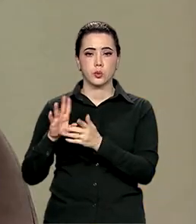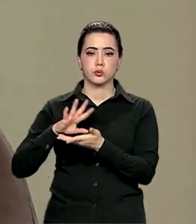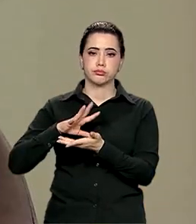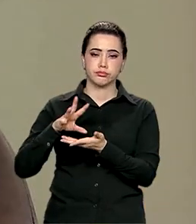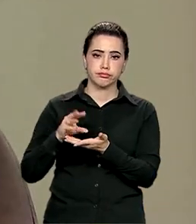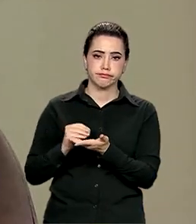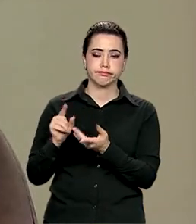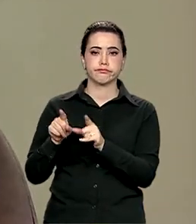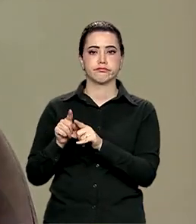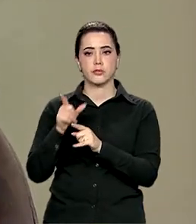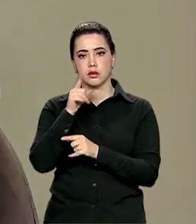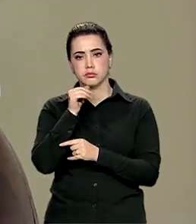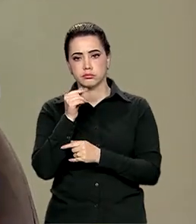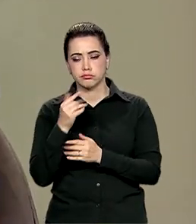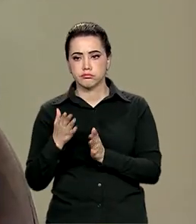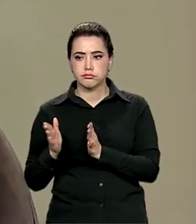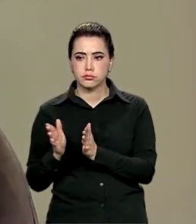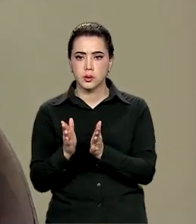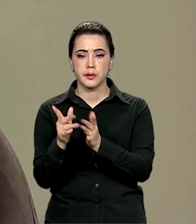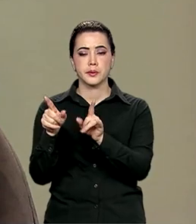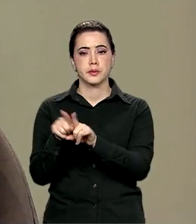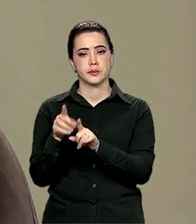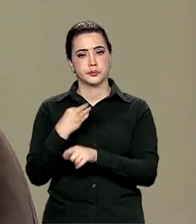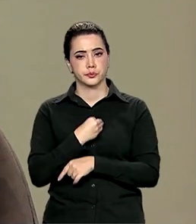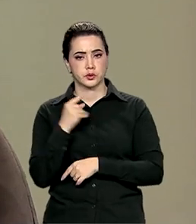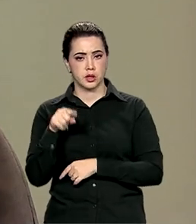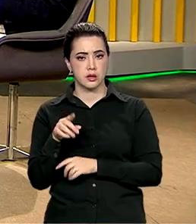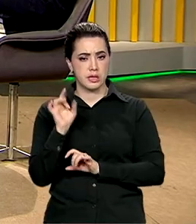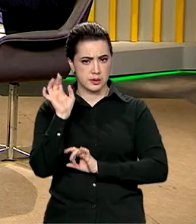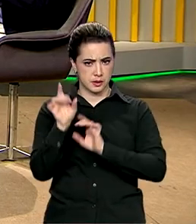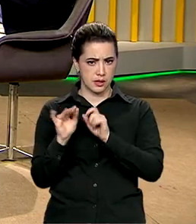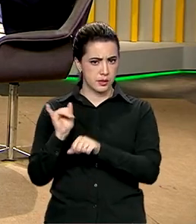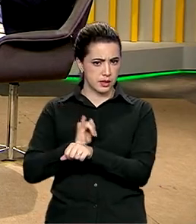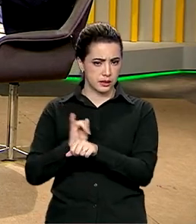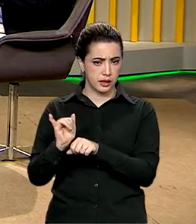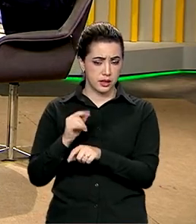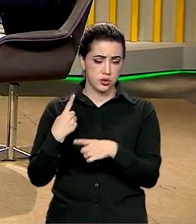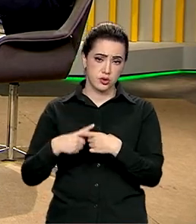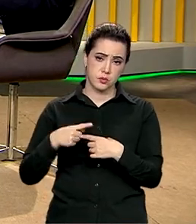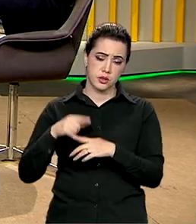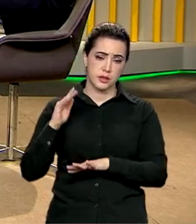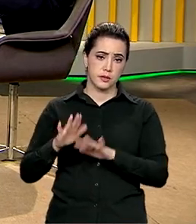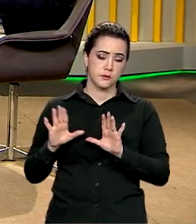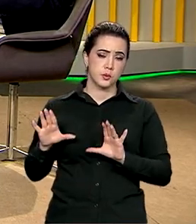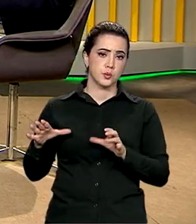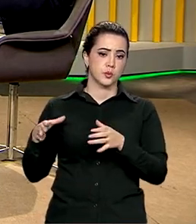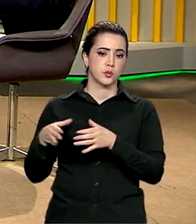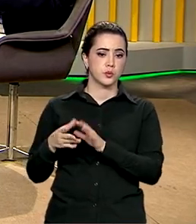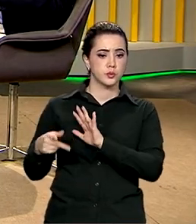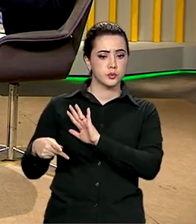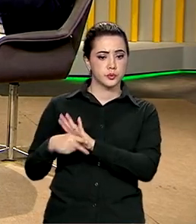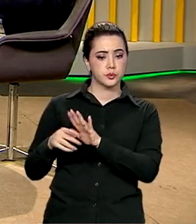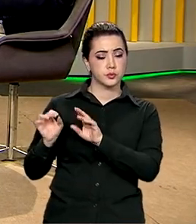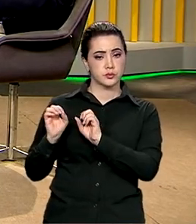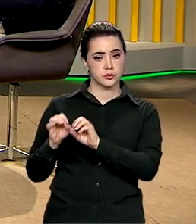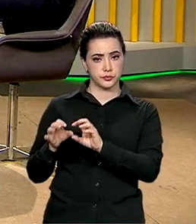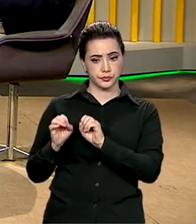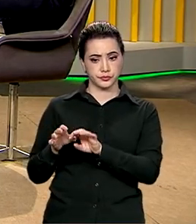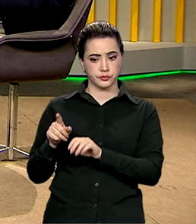trazer esses jovens, uma vez que, muitas vezes, a rede de educação